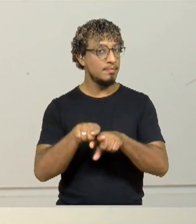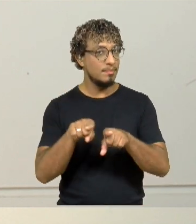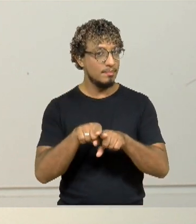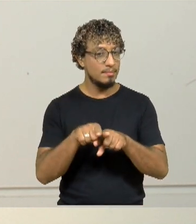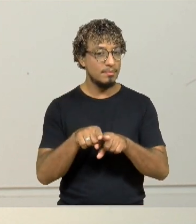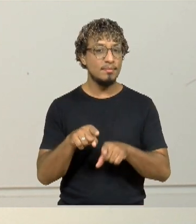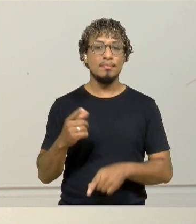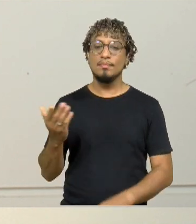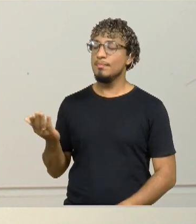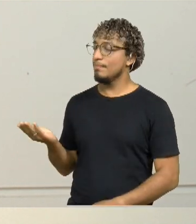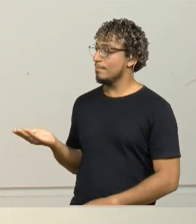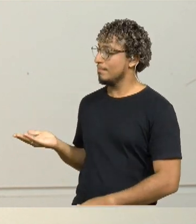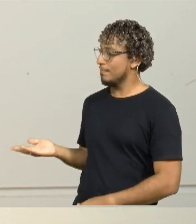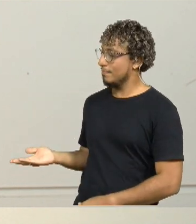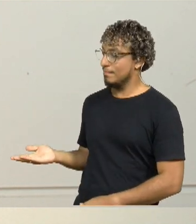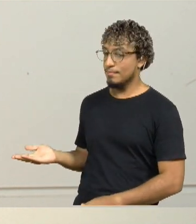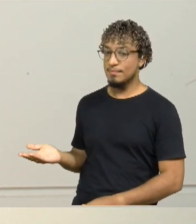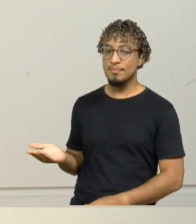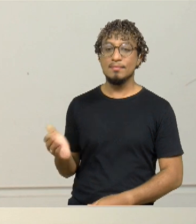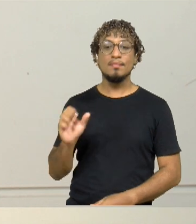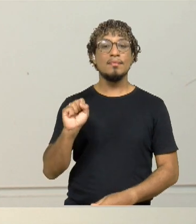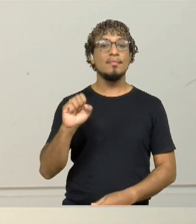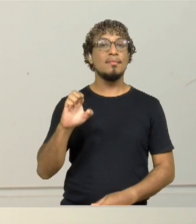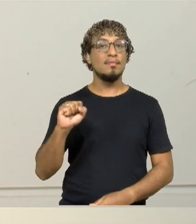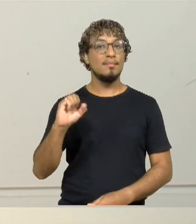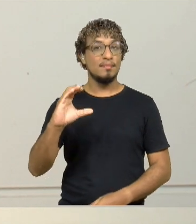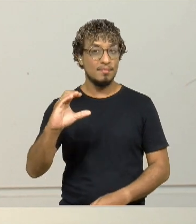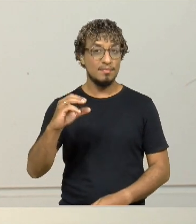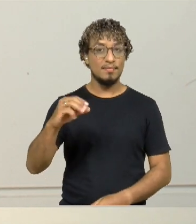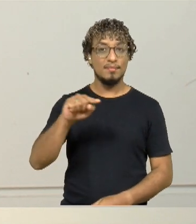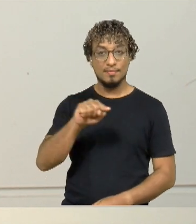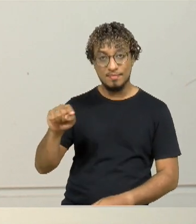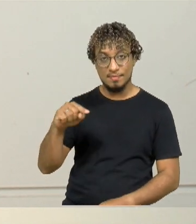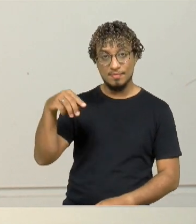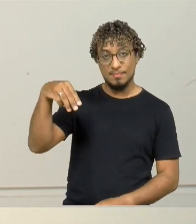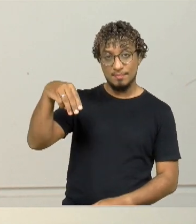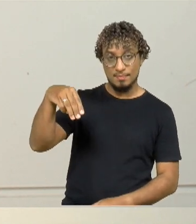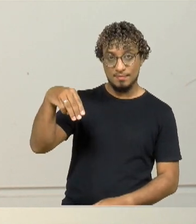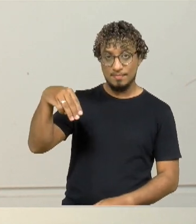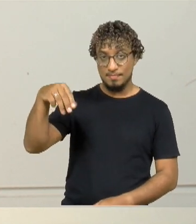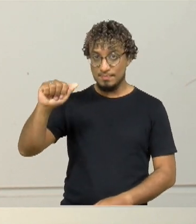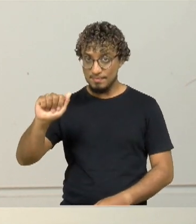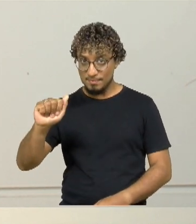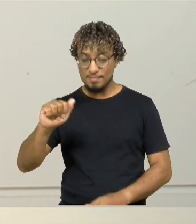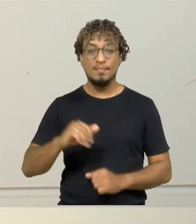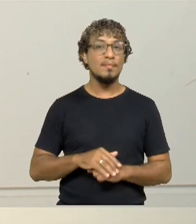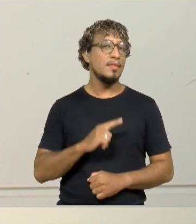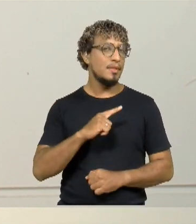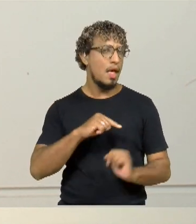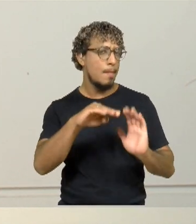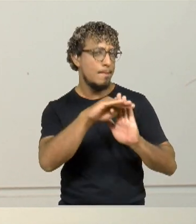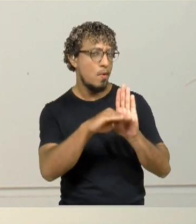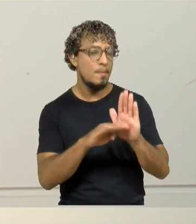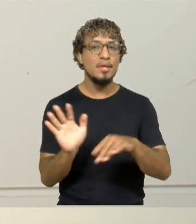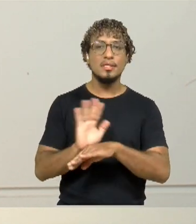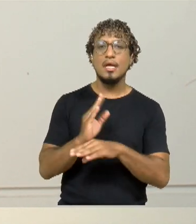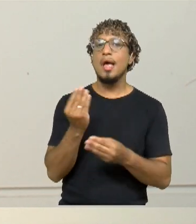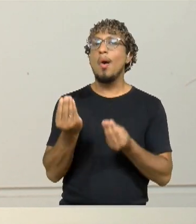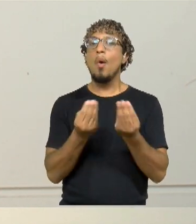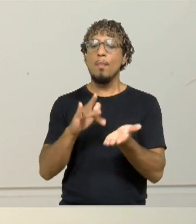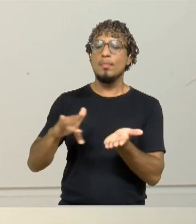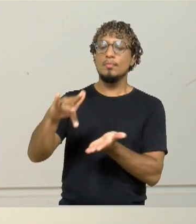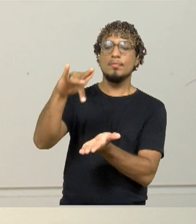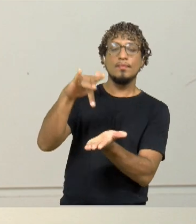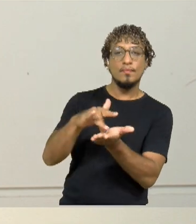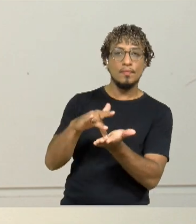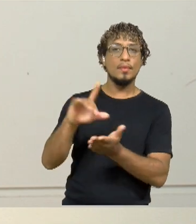que é sescma, sescmaranhão. Então, lá você vai encontrar a programação do cinema, né? Pra chegar você na